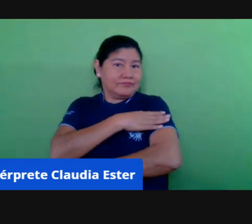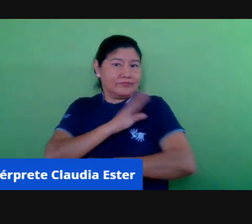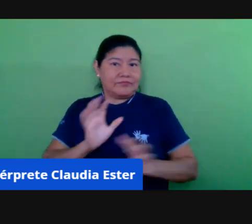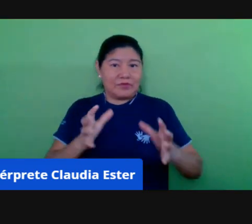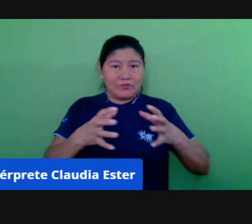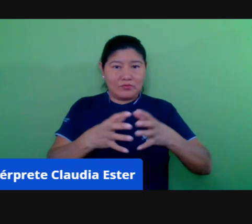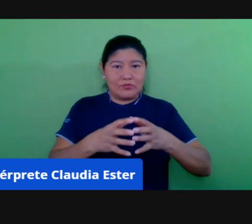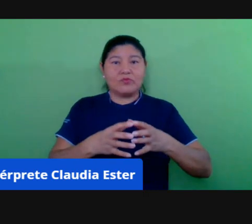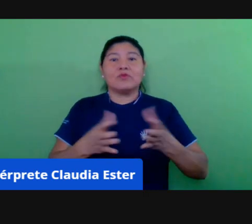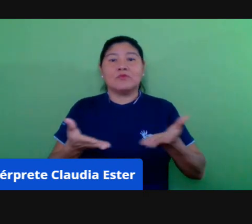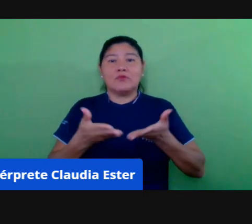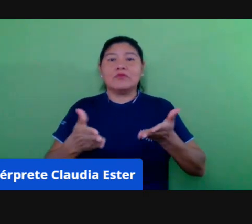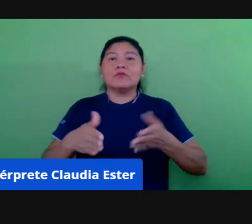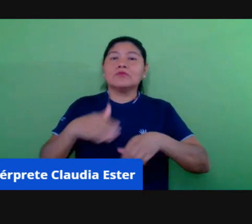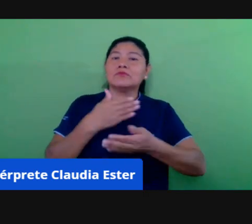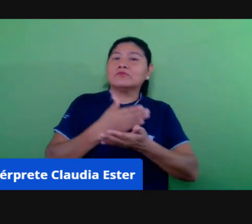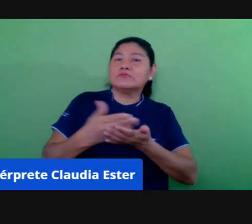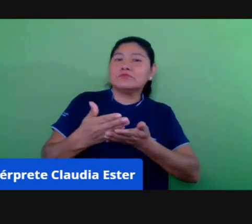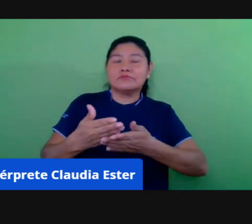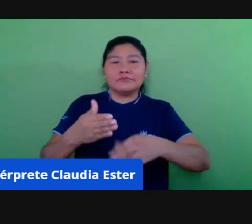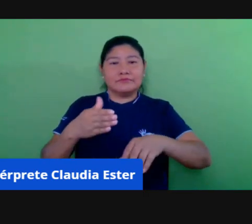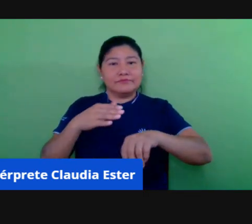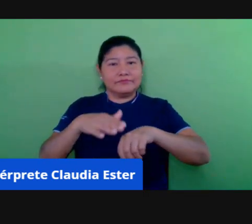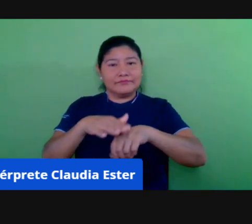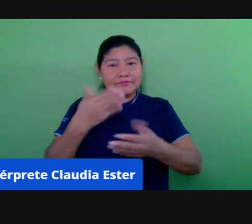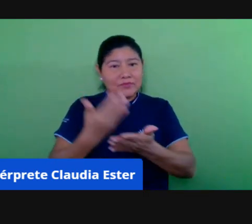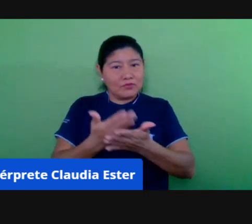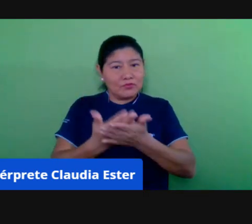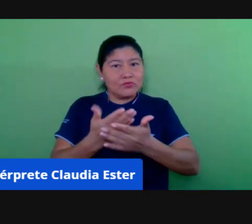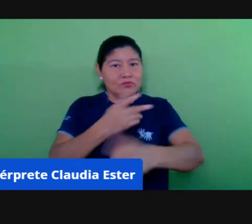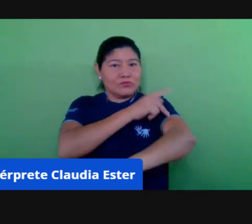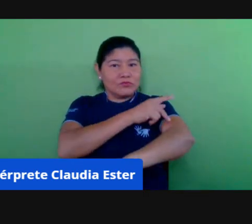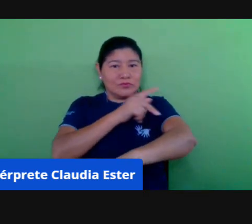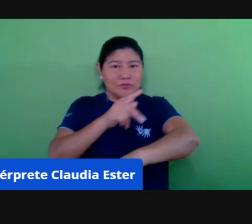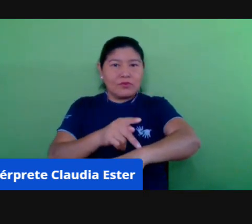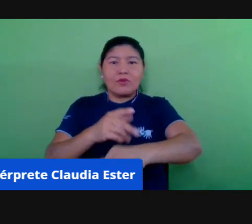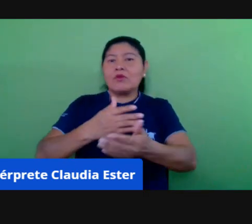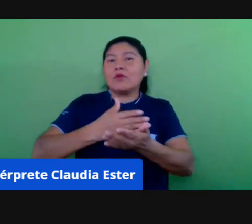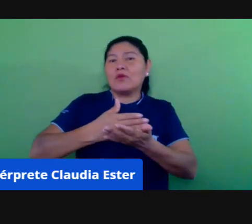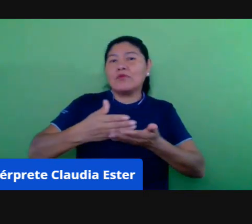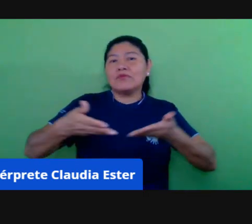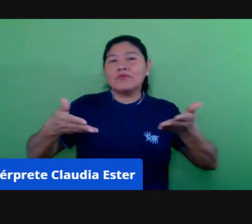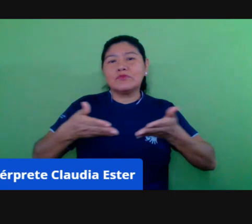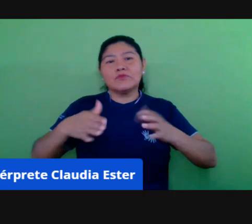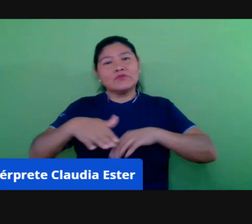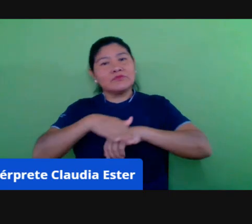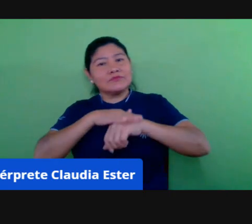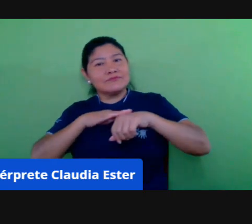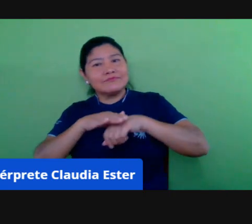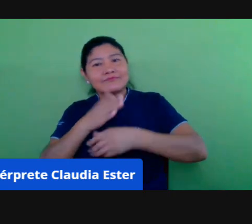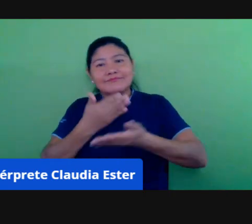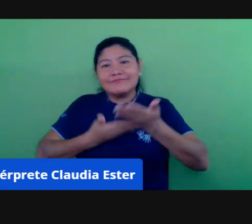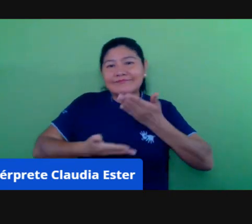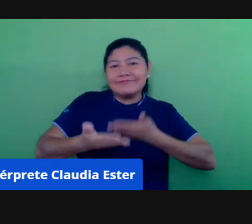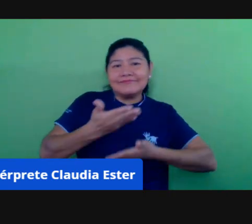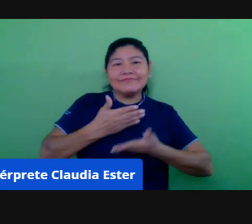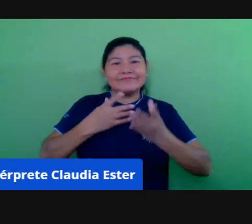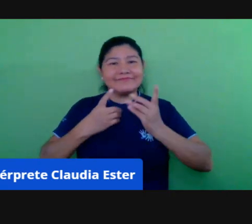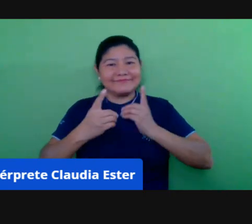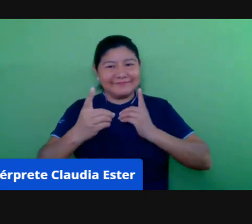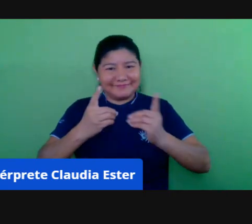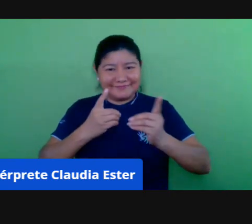dando início aos nossos trabalhos, aos nossos diálogos de hoje. E aqui,